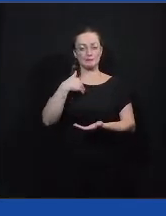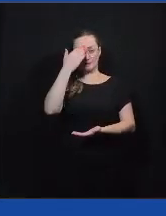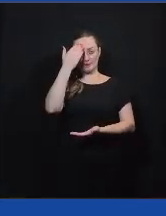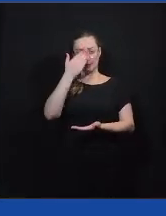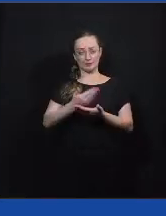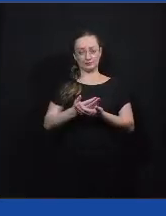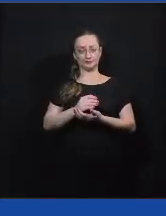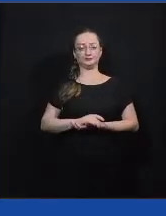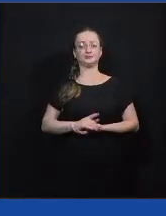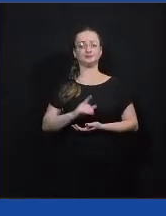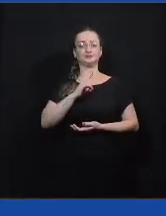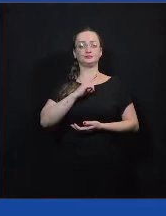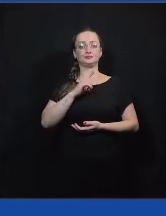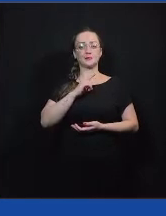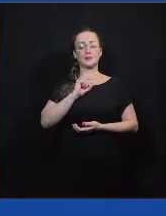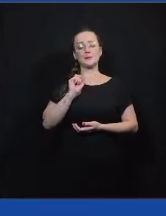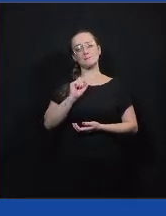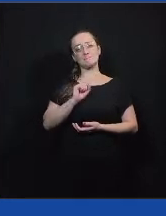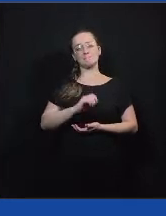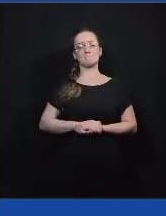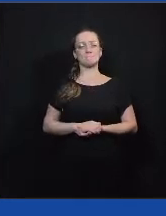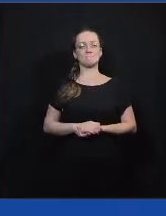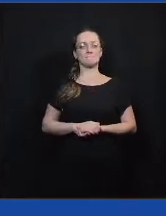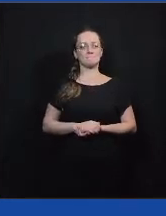Tem uma questão que...